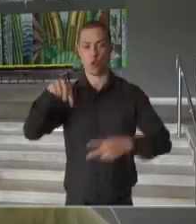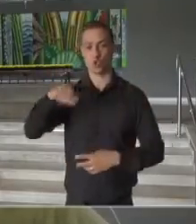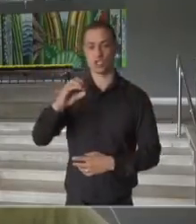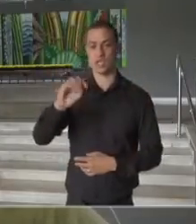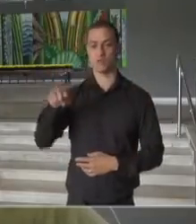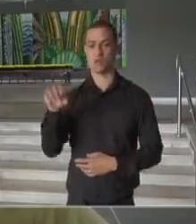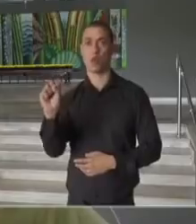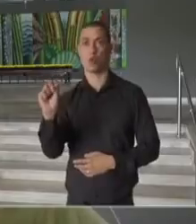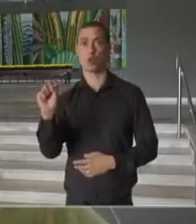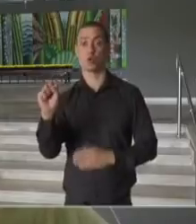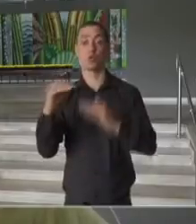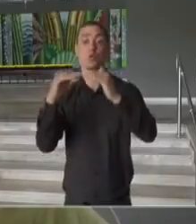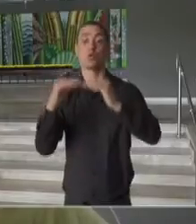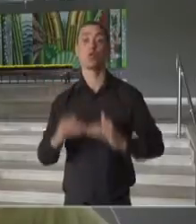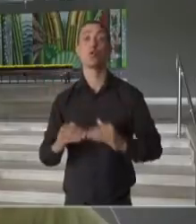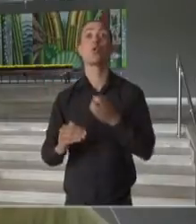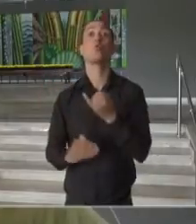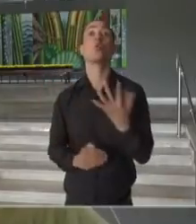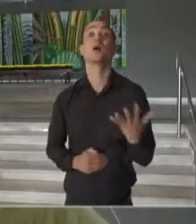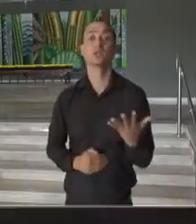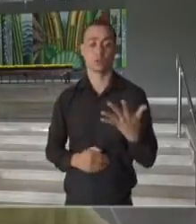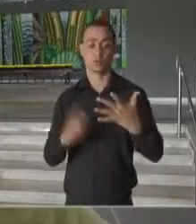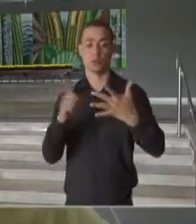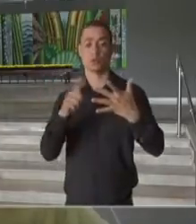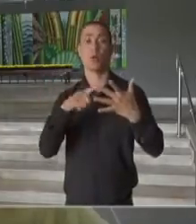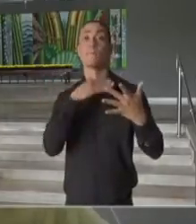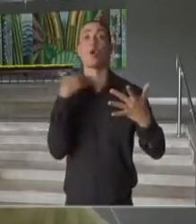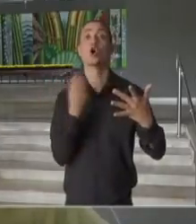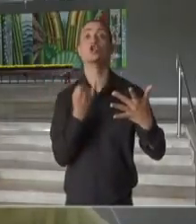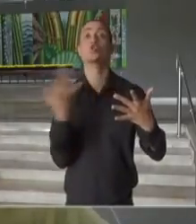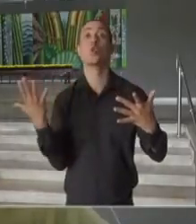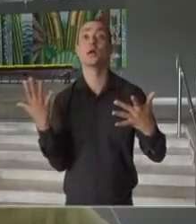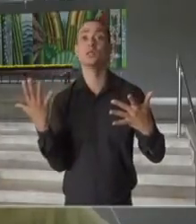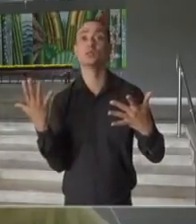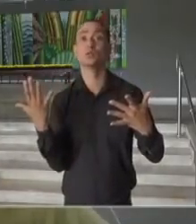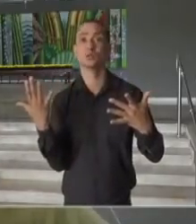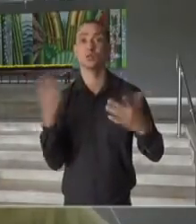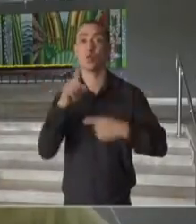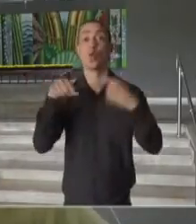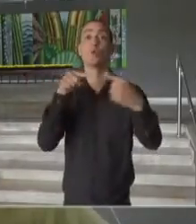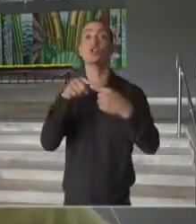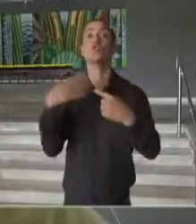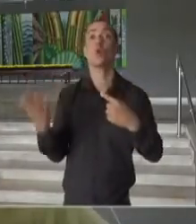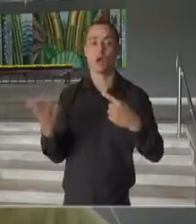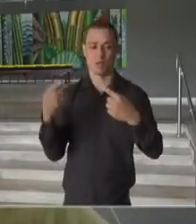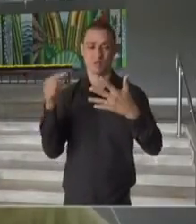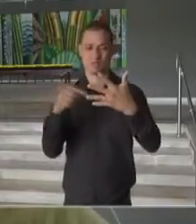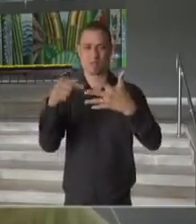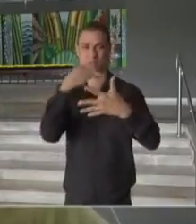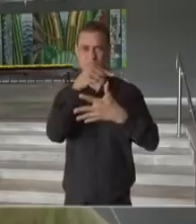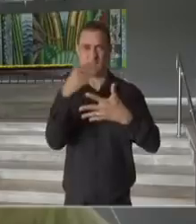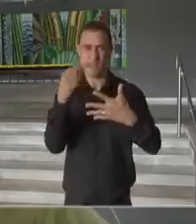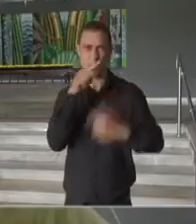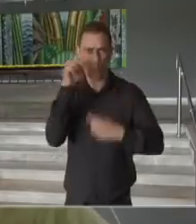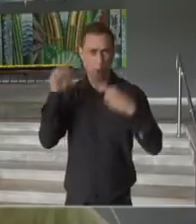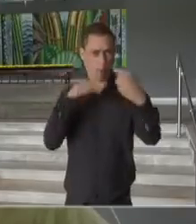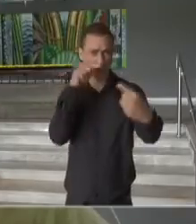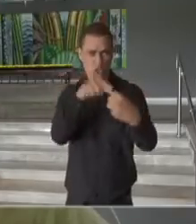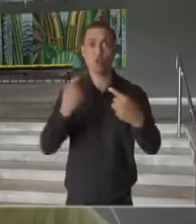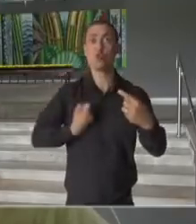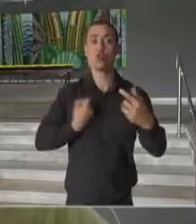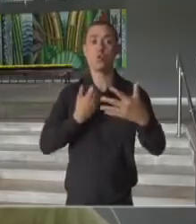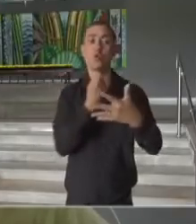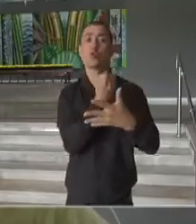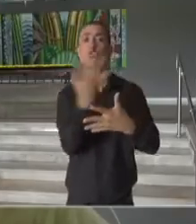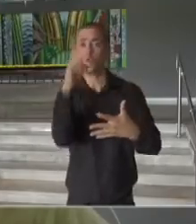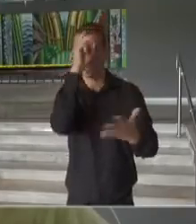,8. Quanto que a gente tem que chegar? Número de mortes, qual que é o patamar que está? É uma pergunta bem objetiva mesmo e o número de